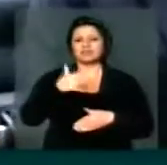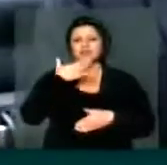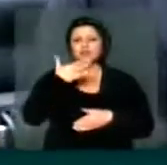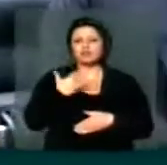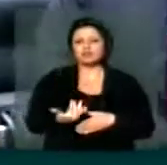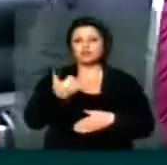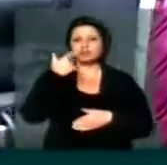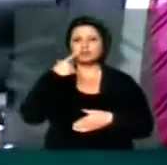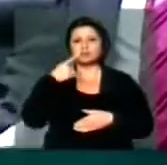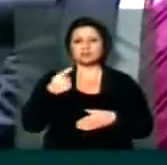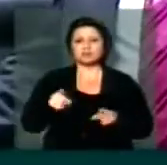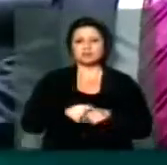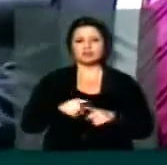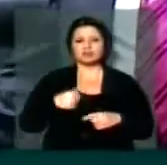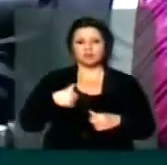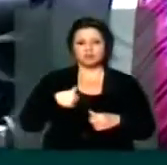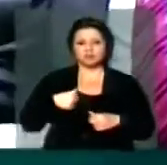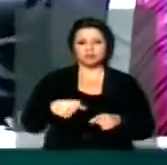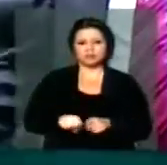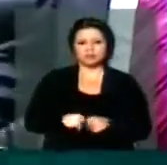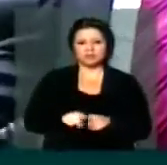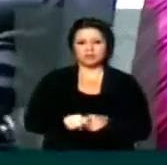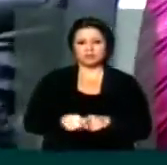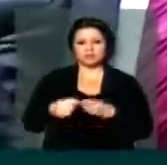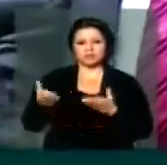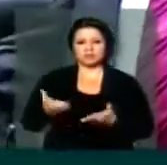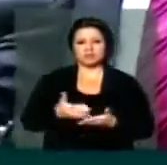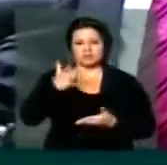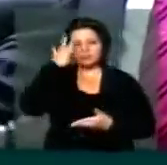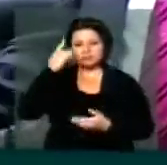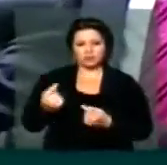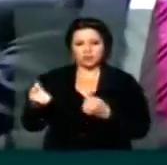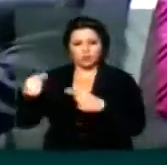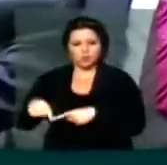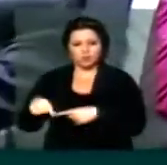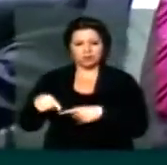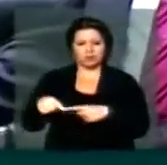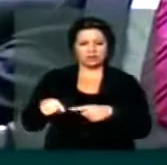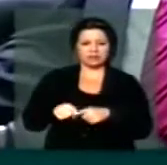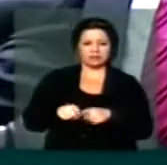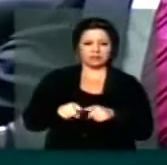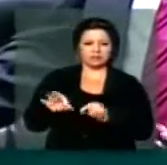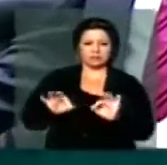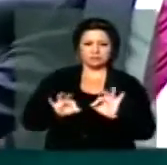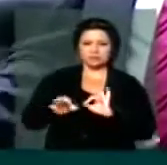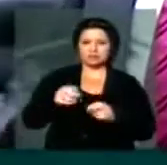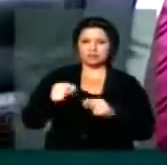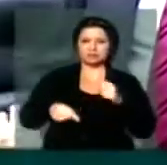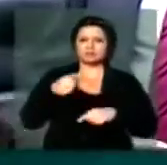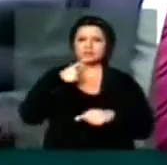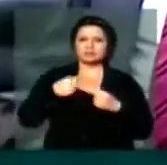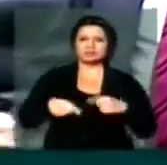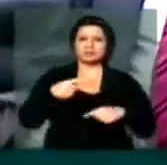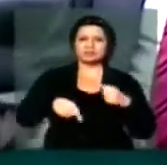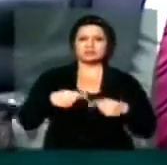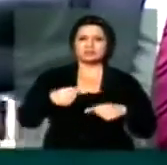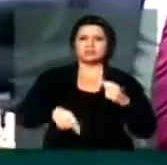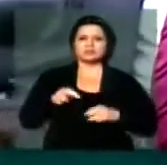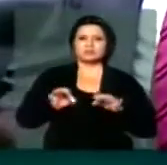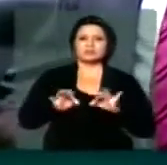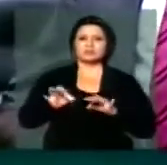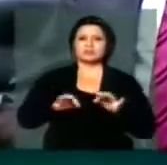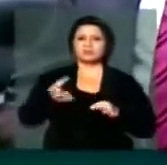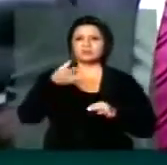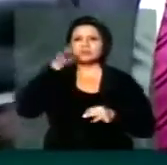favoráveis à redução da maioridade penal, como eu, e trazendo aqueles que são contrários à redução da maioridade penal, a gente possa aqui debater, discutir,